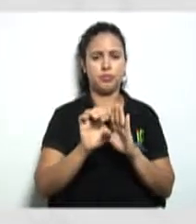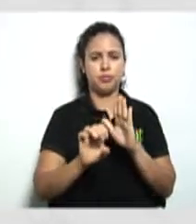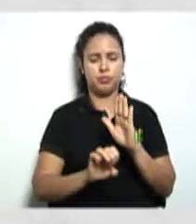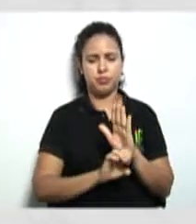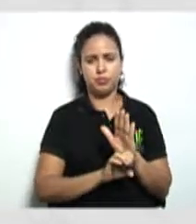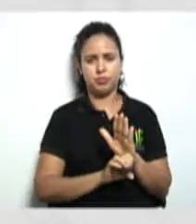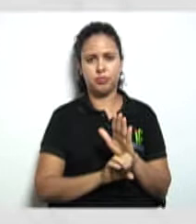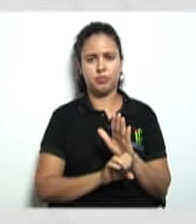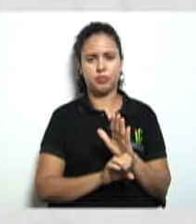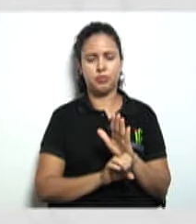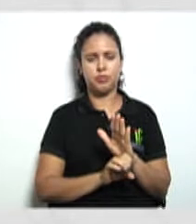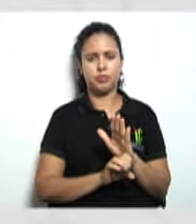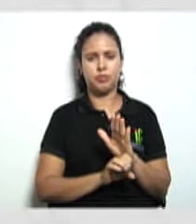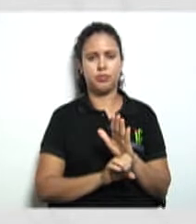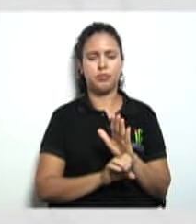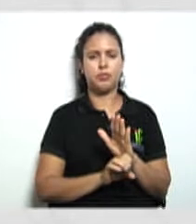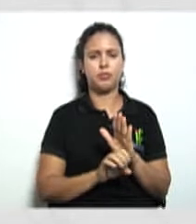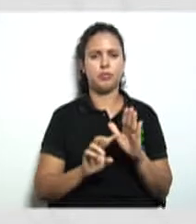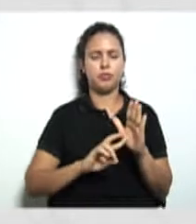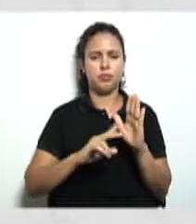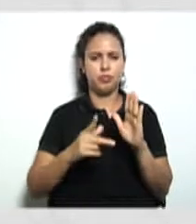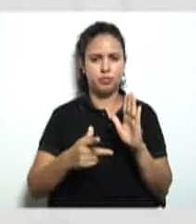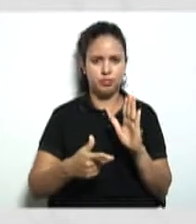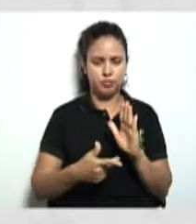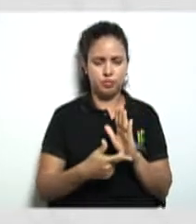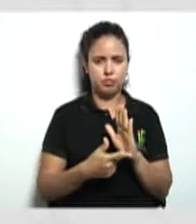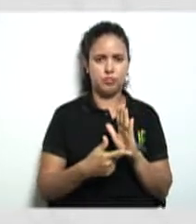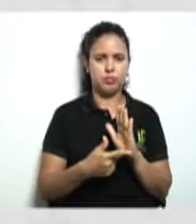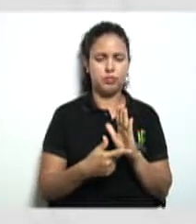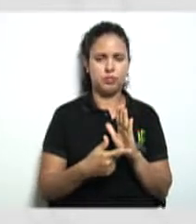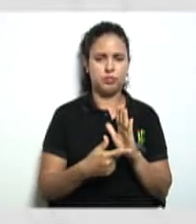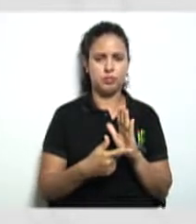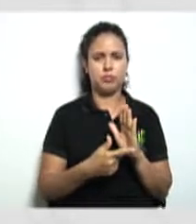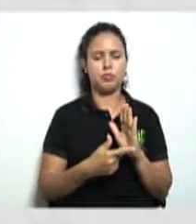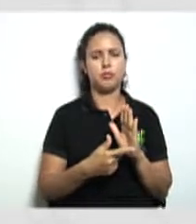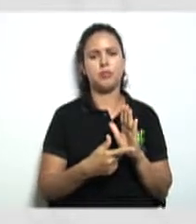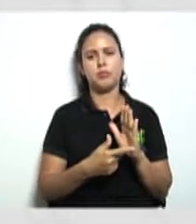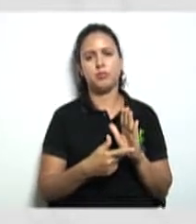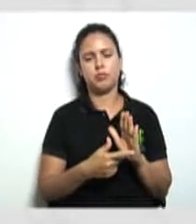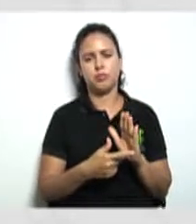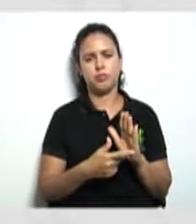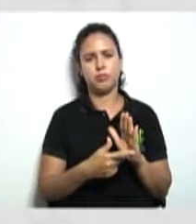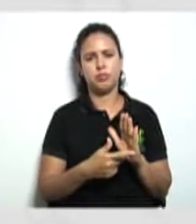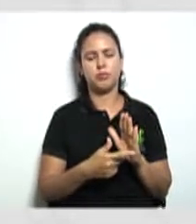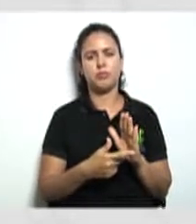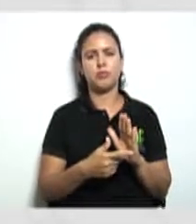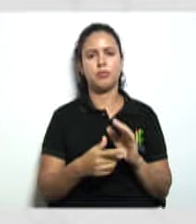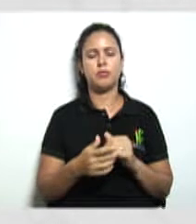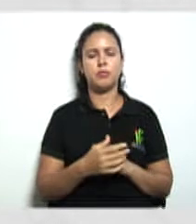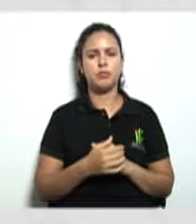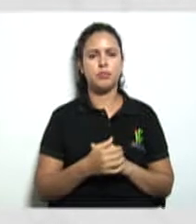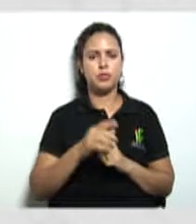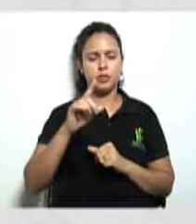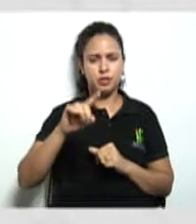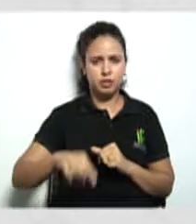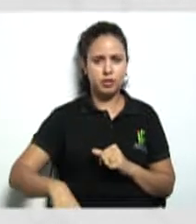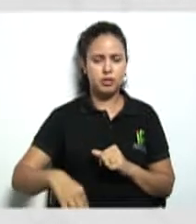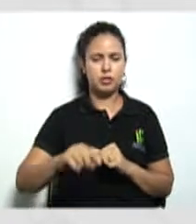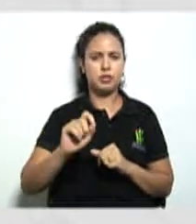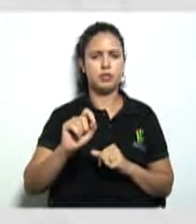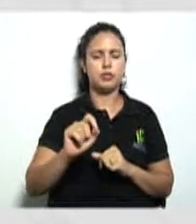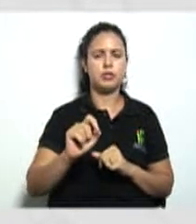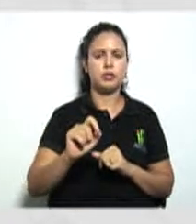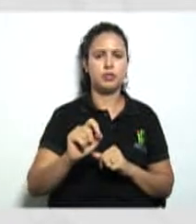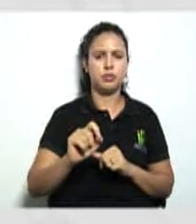o que é o estatuto? o que é importante sabermos o que é o estatuto que nós estamos falando aqui ó é um instrumento de